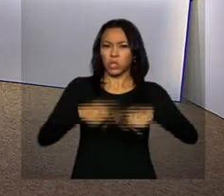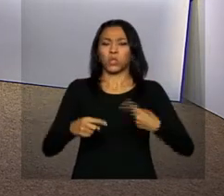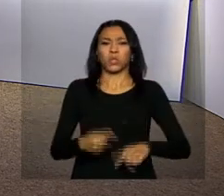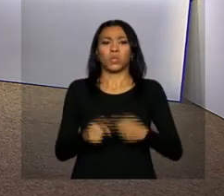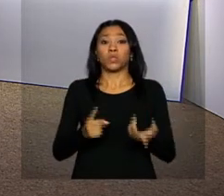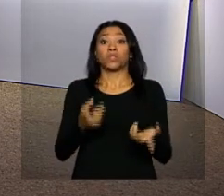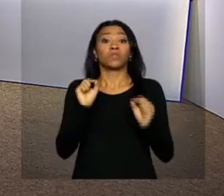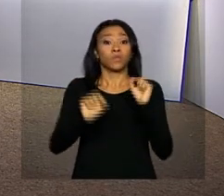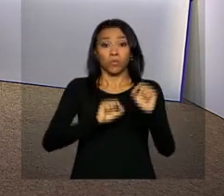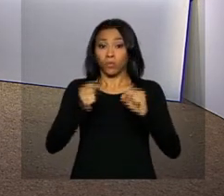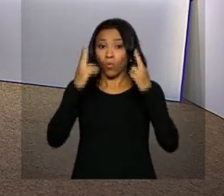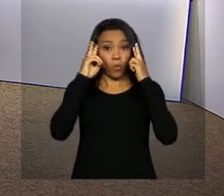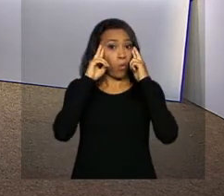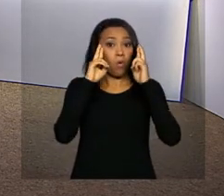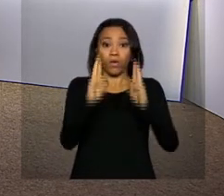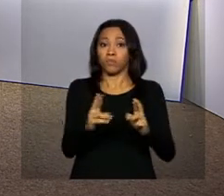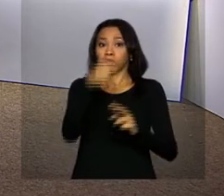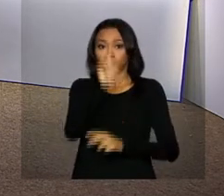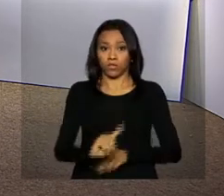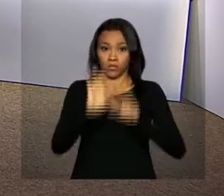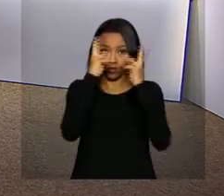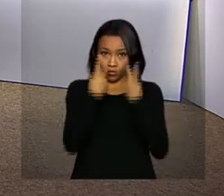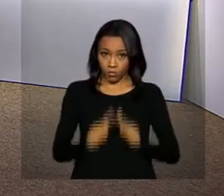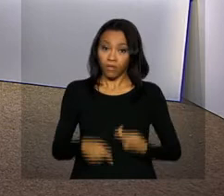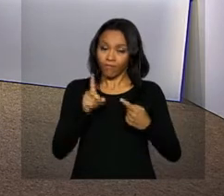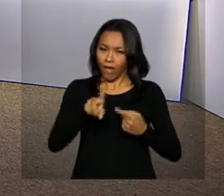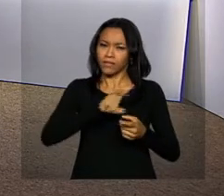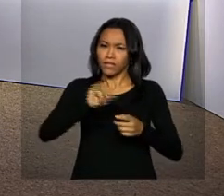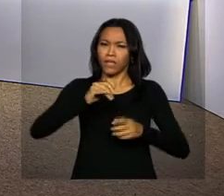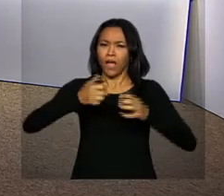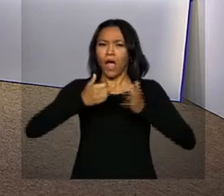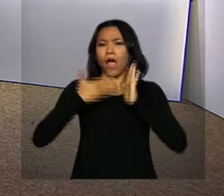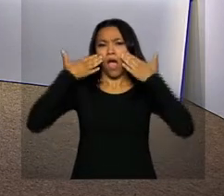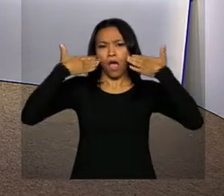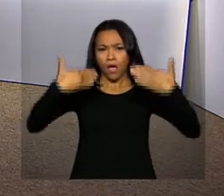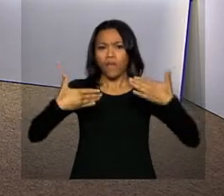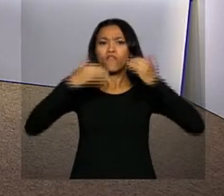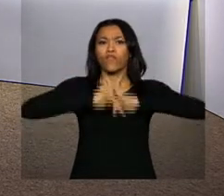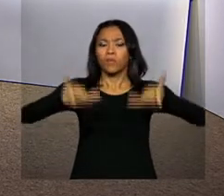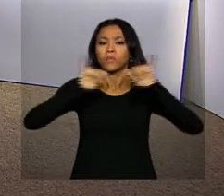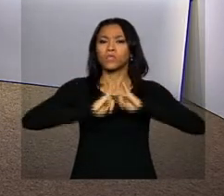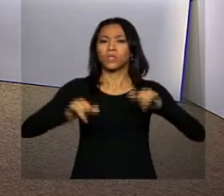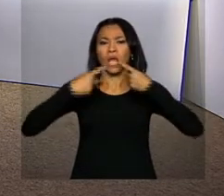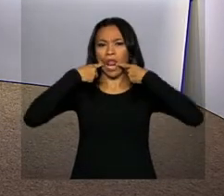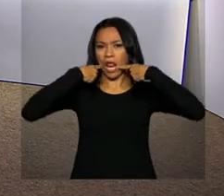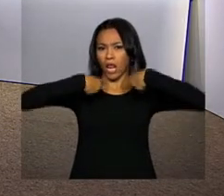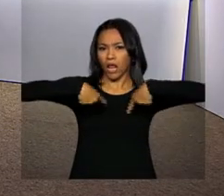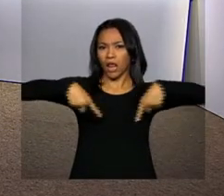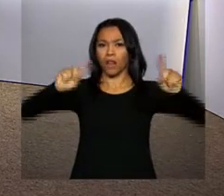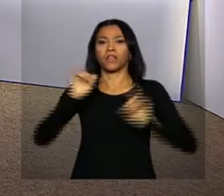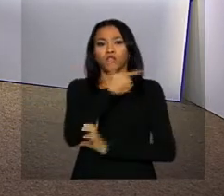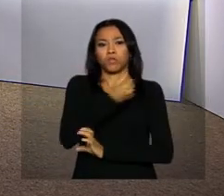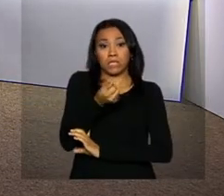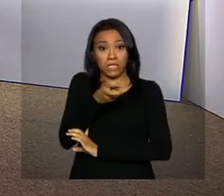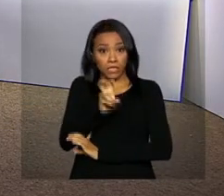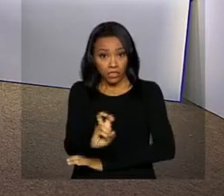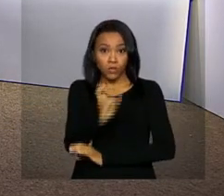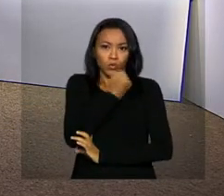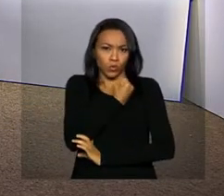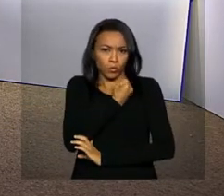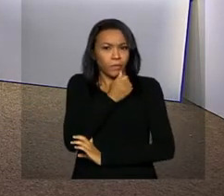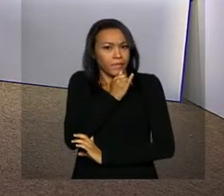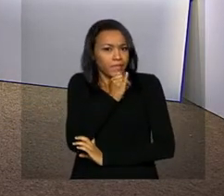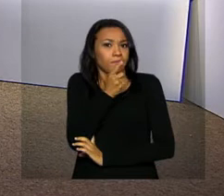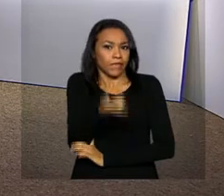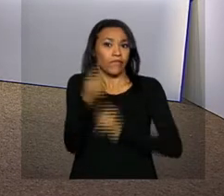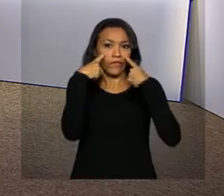violações de direitos humanos. Serão apresentados dados referentes às denúncias registradas em 2015. Os números incluem, por